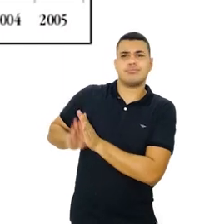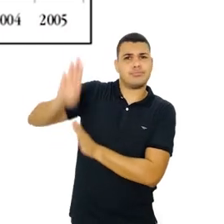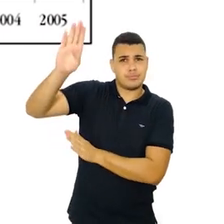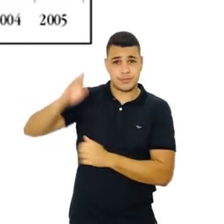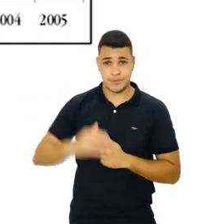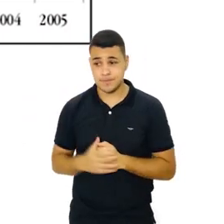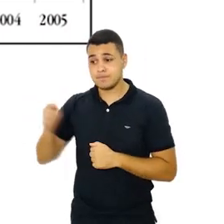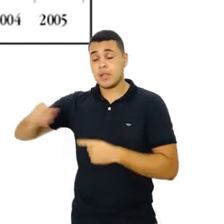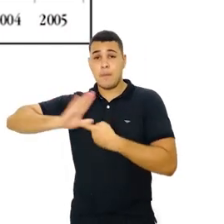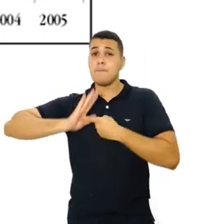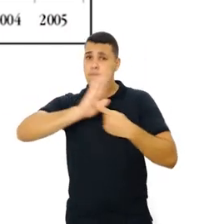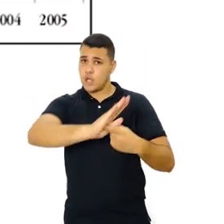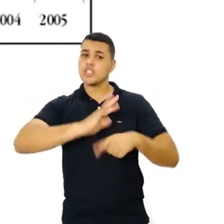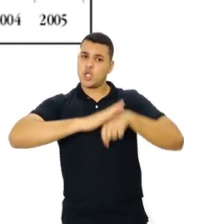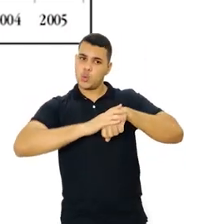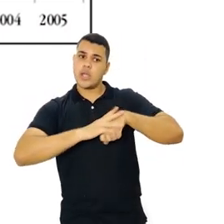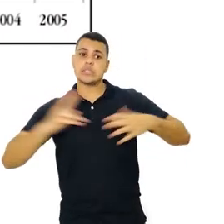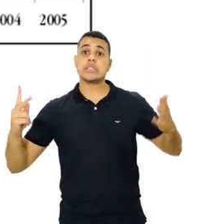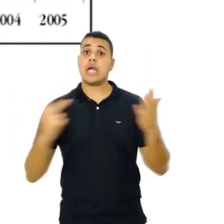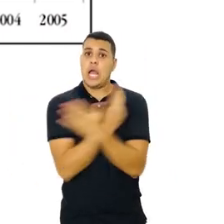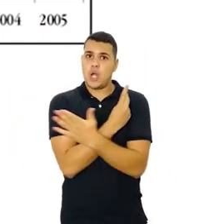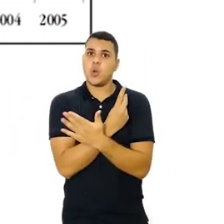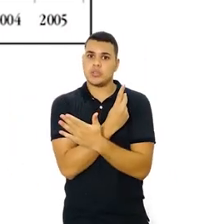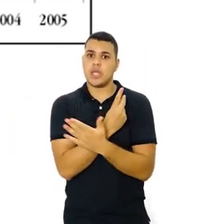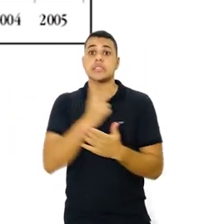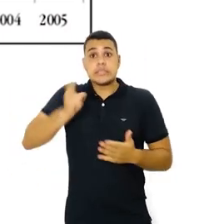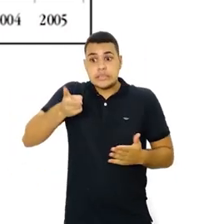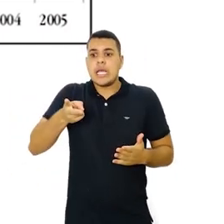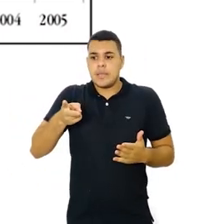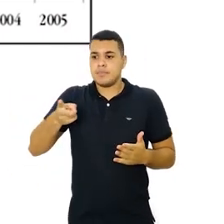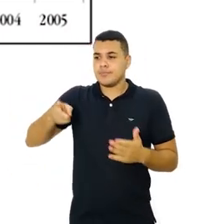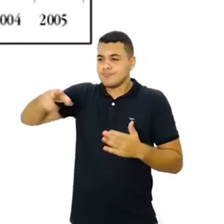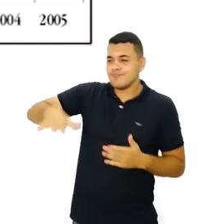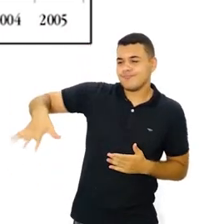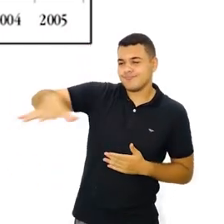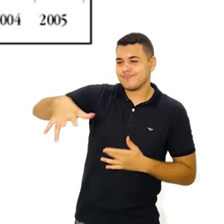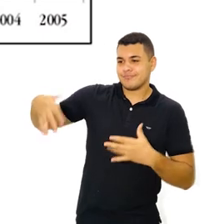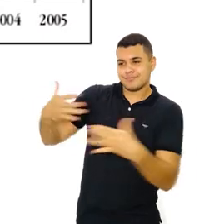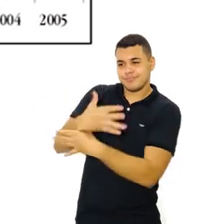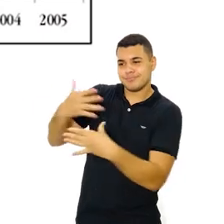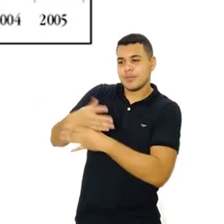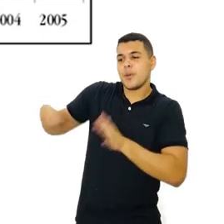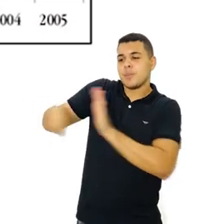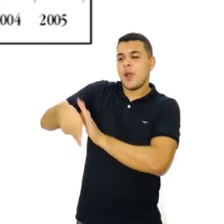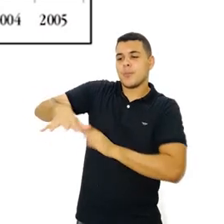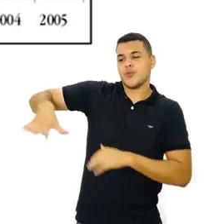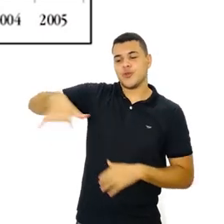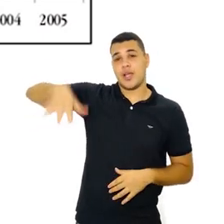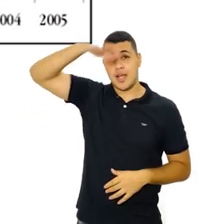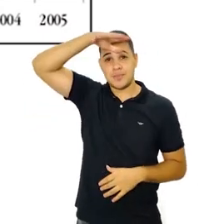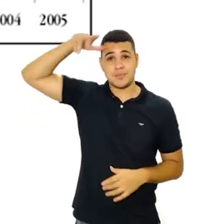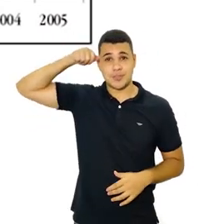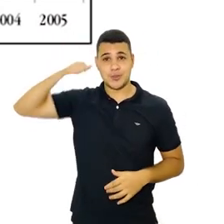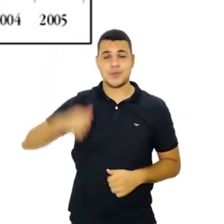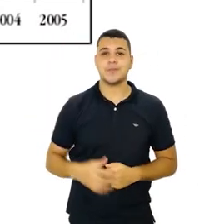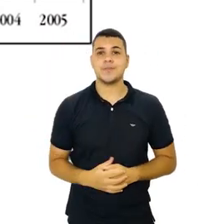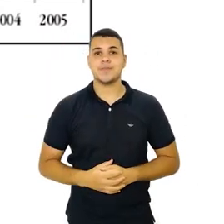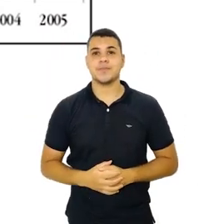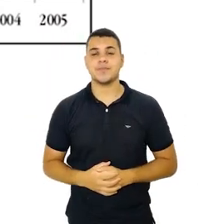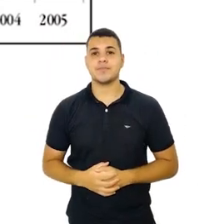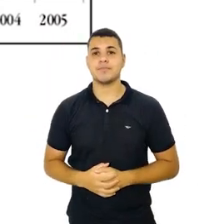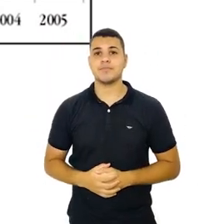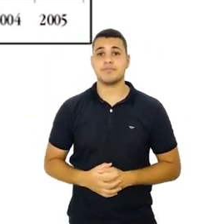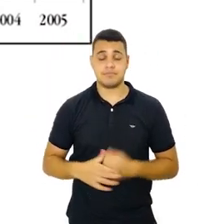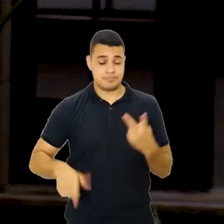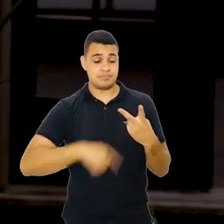sempre em números muito elevados, mostrando que ela é uma doença que ocorre endemicamente, especialmente na região